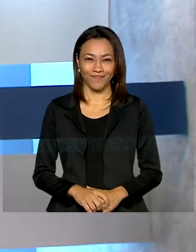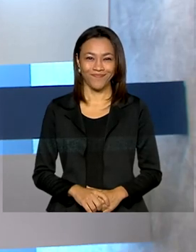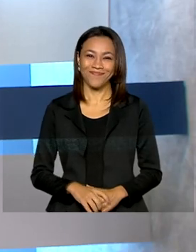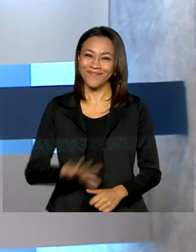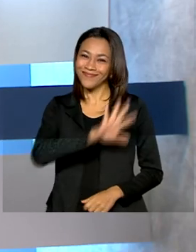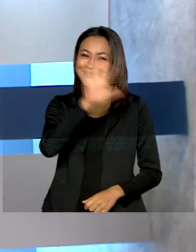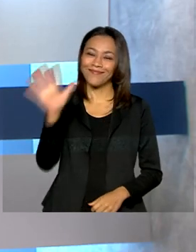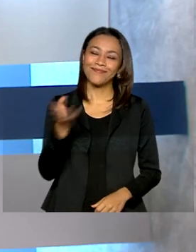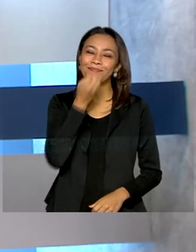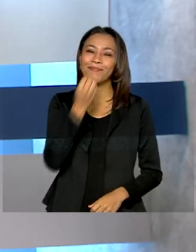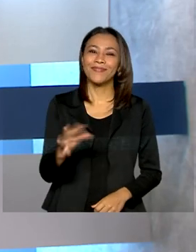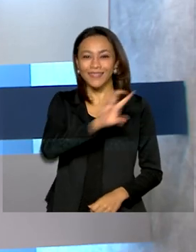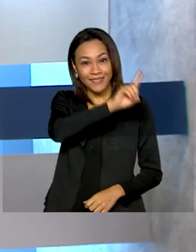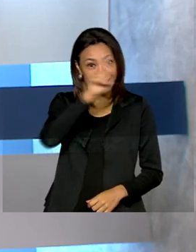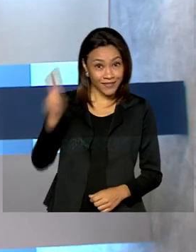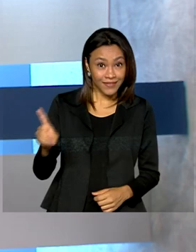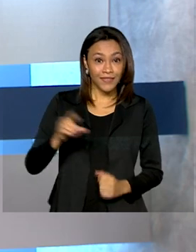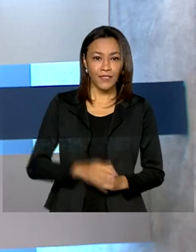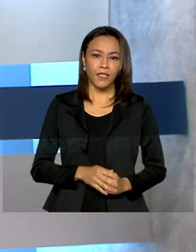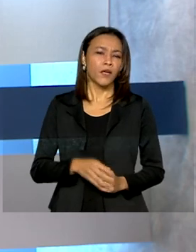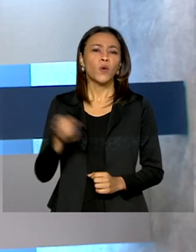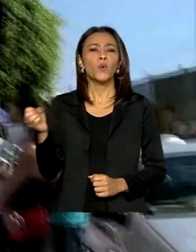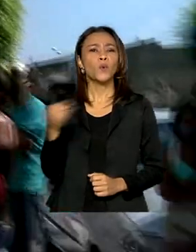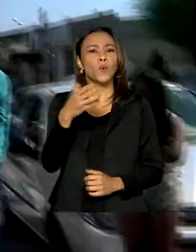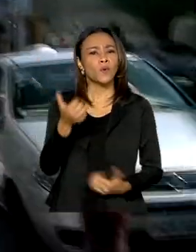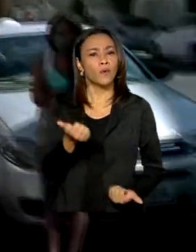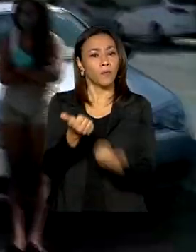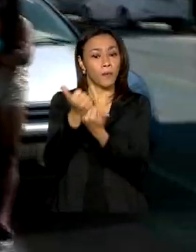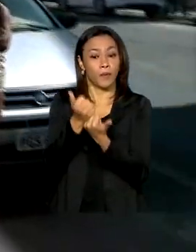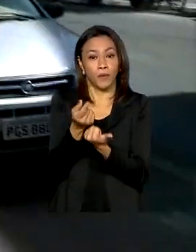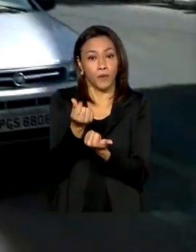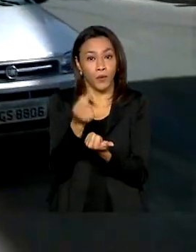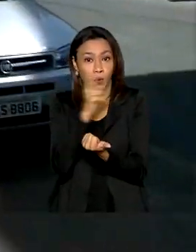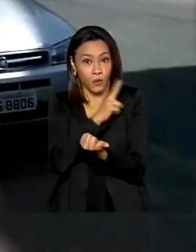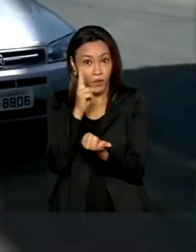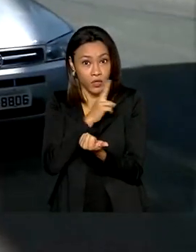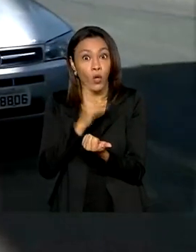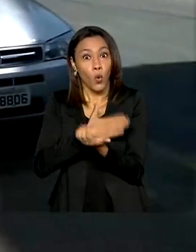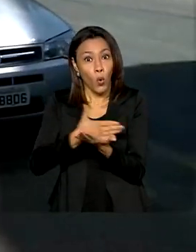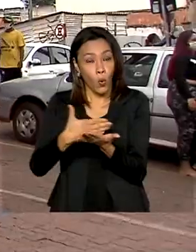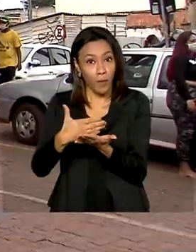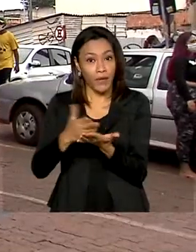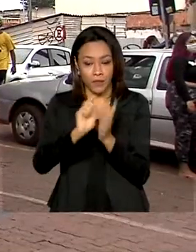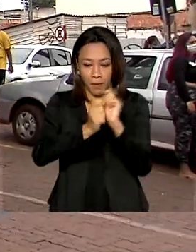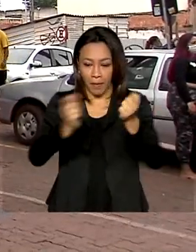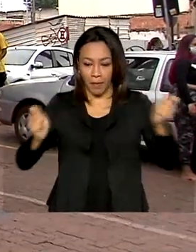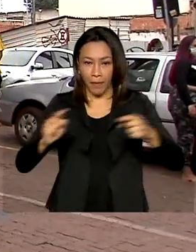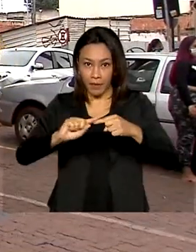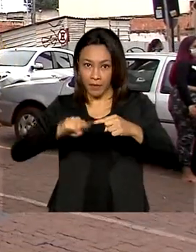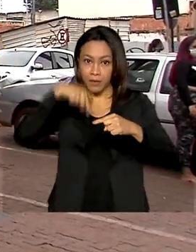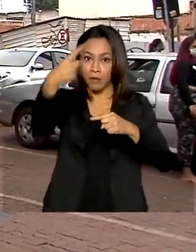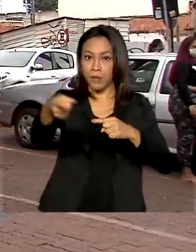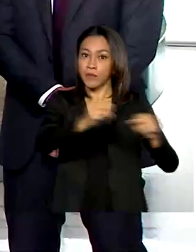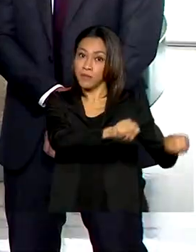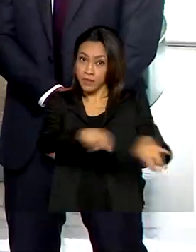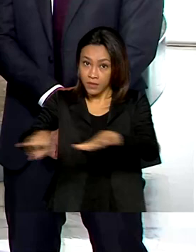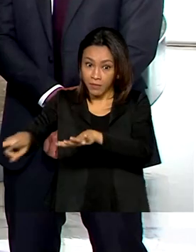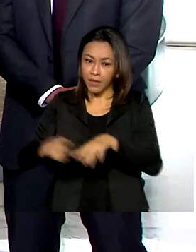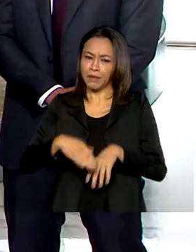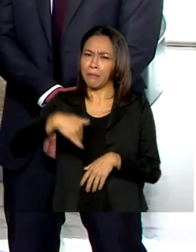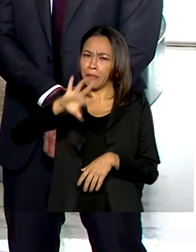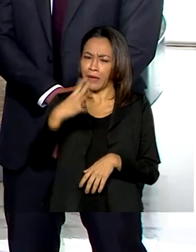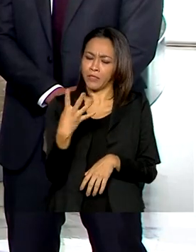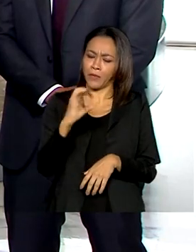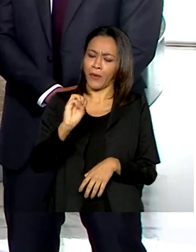Olá, bom dia! Novo auxílio emergencial começa a ser pago na próxima semana. Mais de 40 milhões